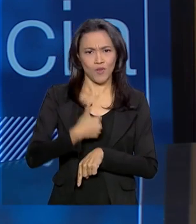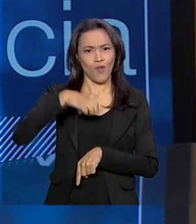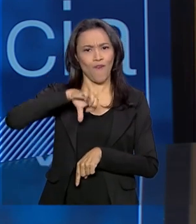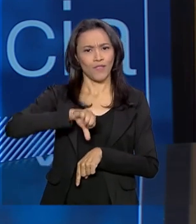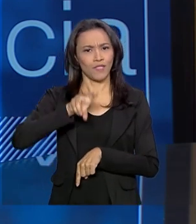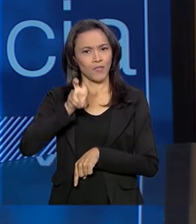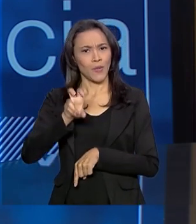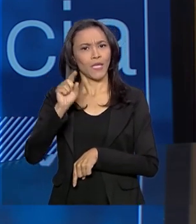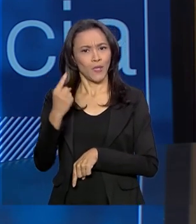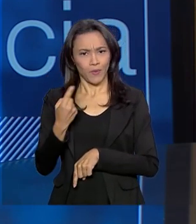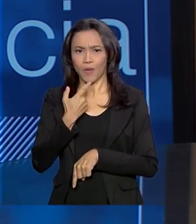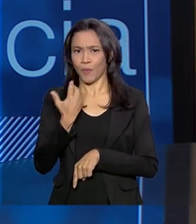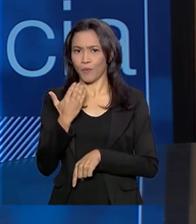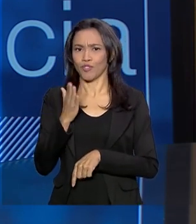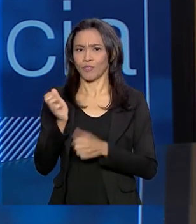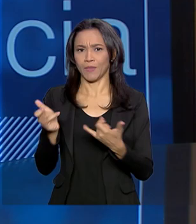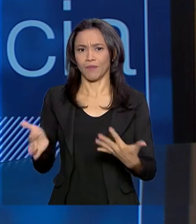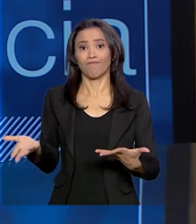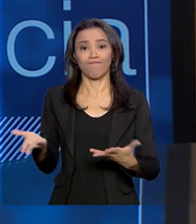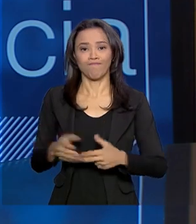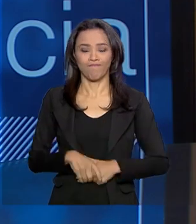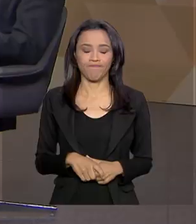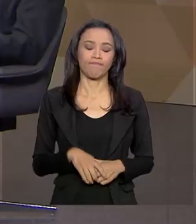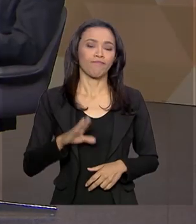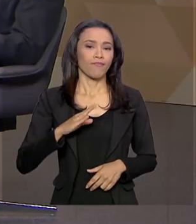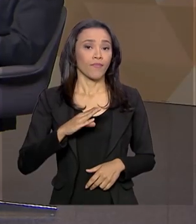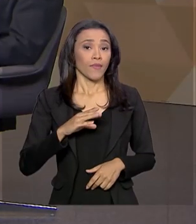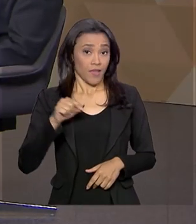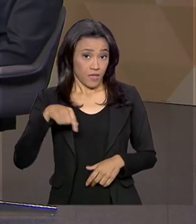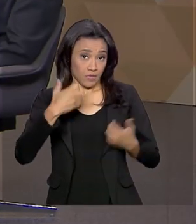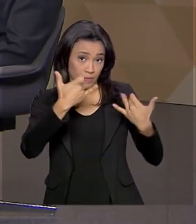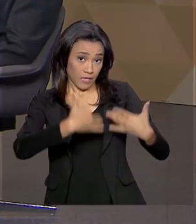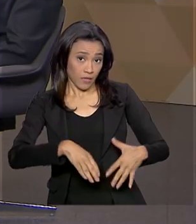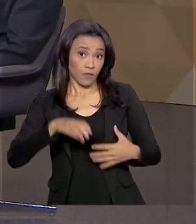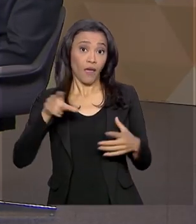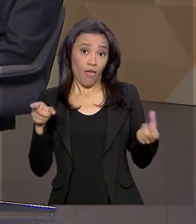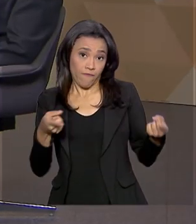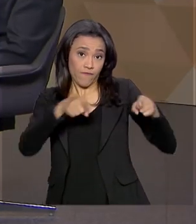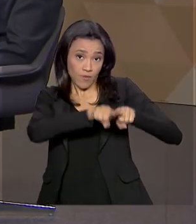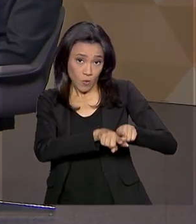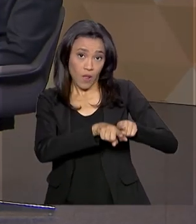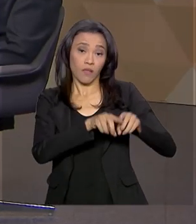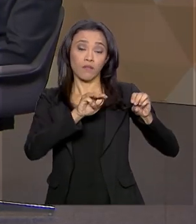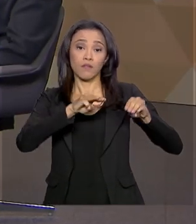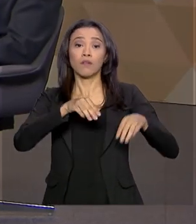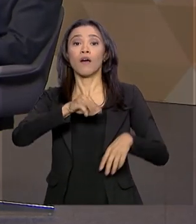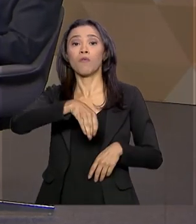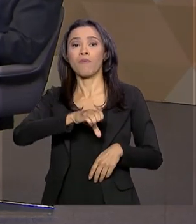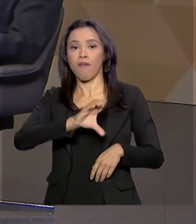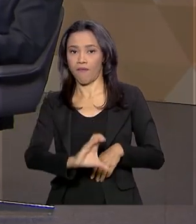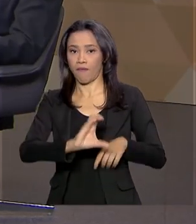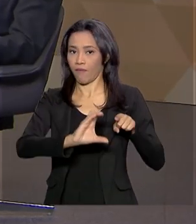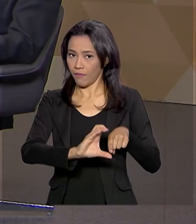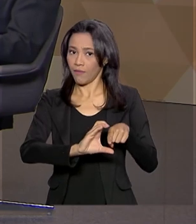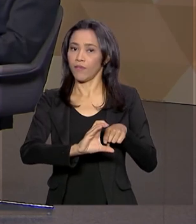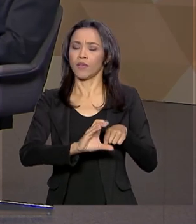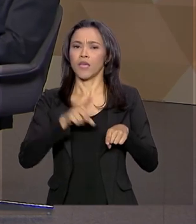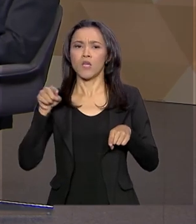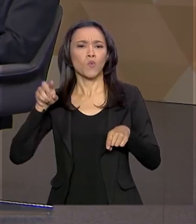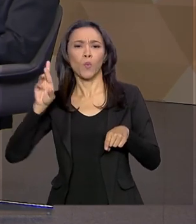como nós falamos agora há pouco? A CAPES é um órgão vinculado ao MEC, Ministério da Educação, e ele